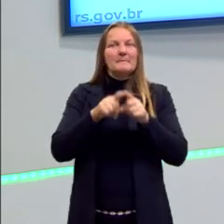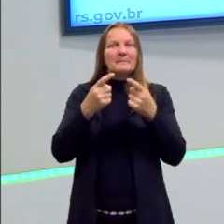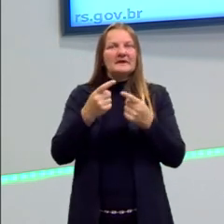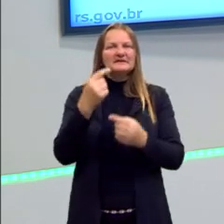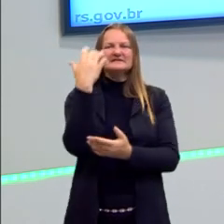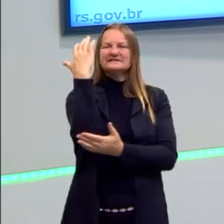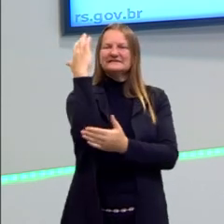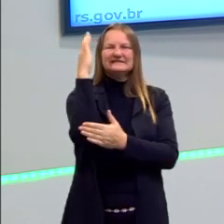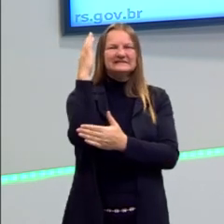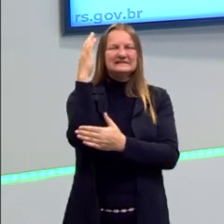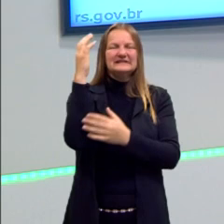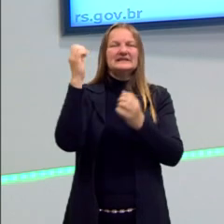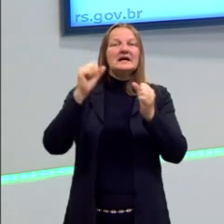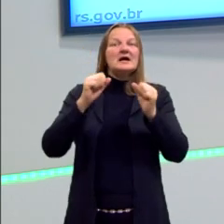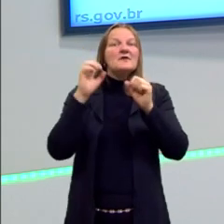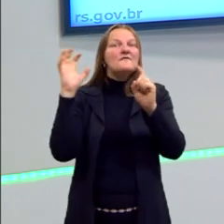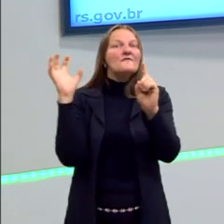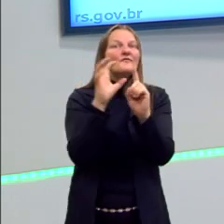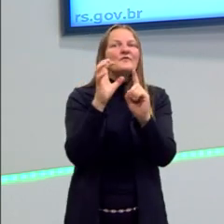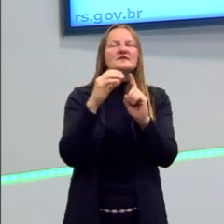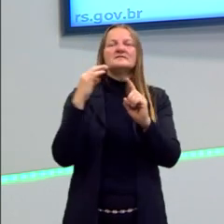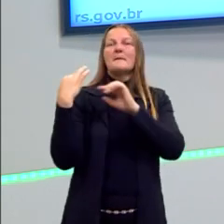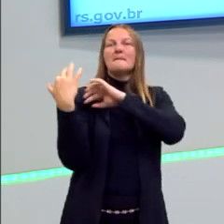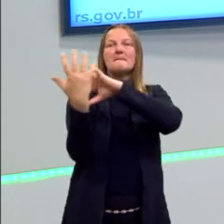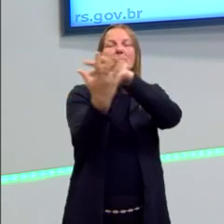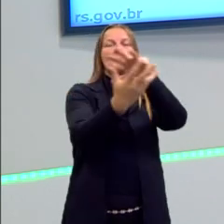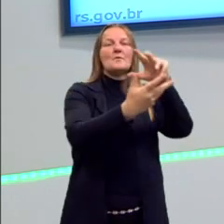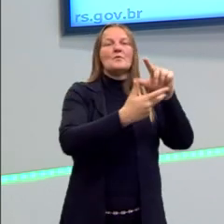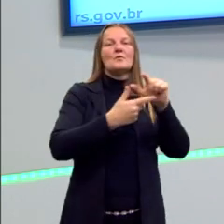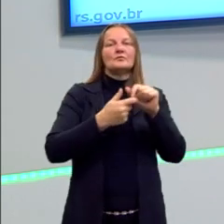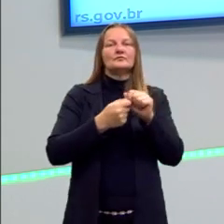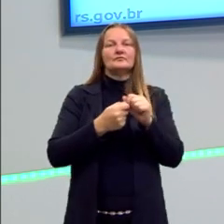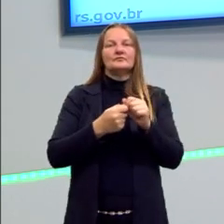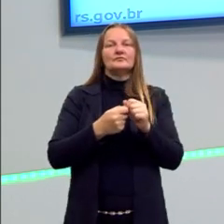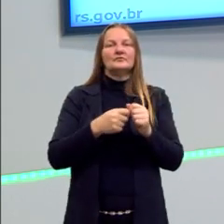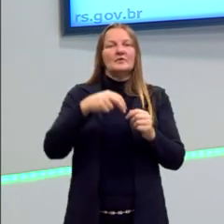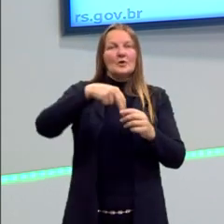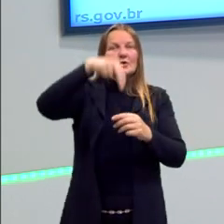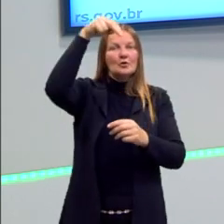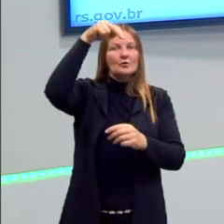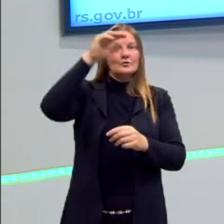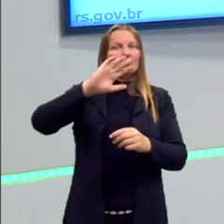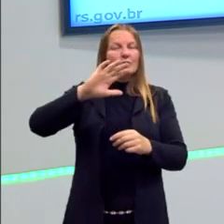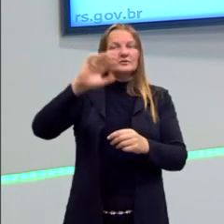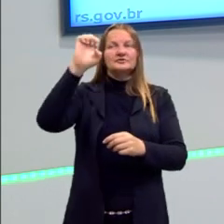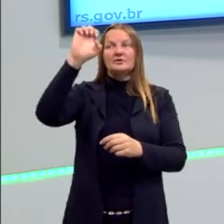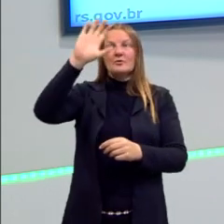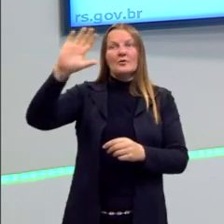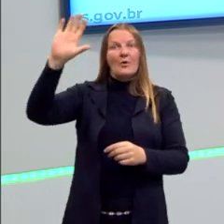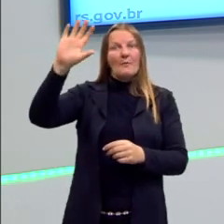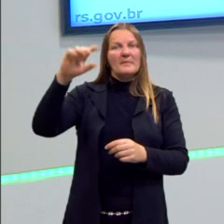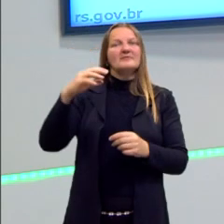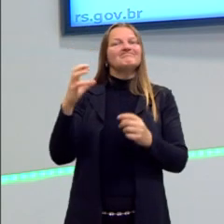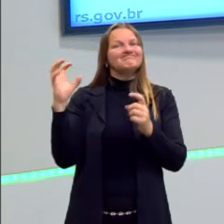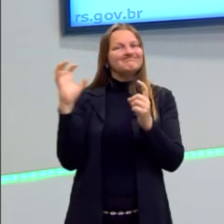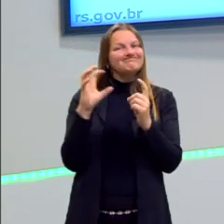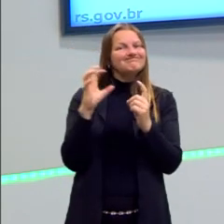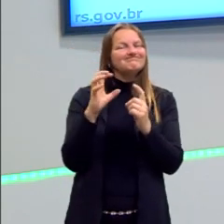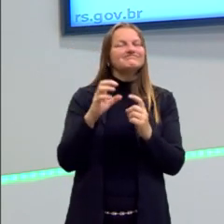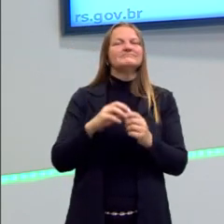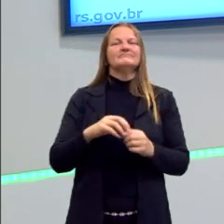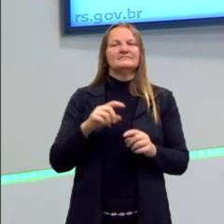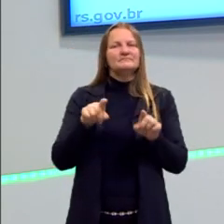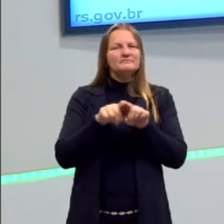desmatamento influencia. Nós estamos vendo, nesse momento, os incêndios no norte da Europa. A poluição,